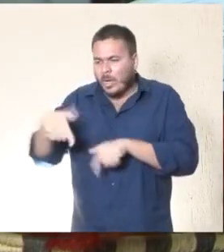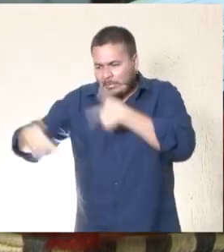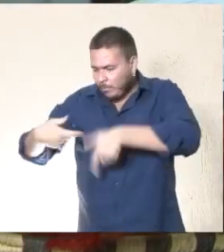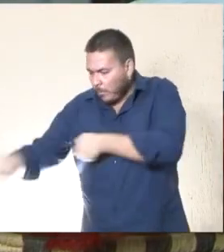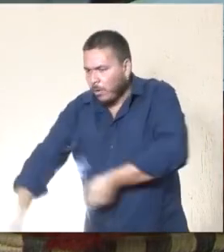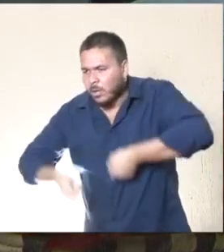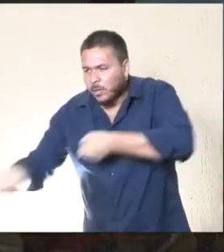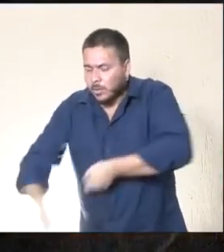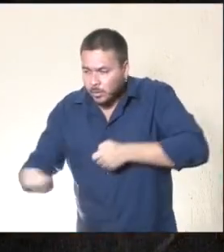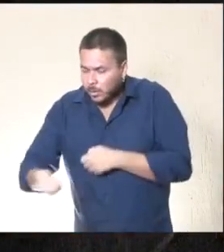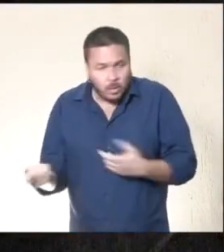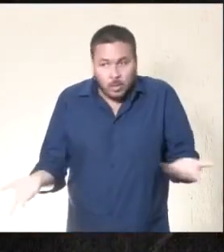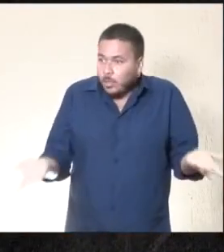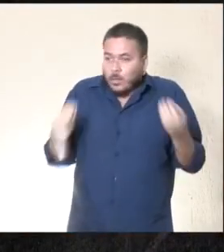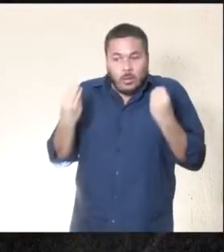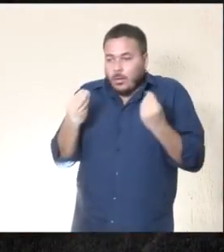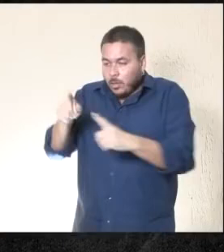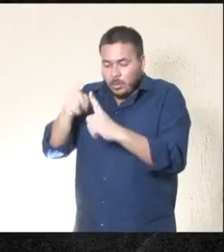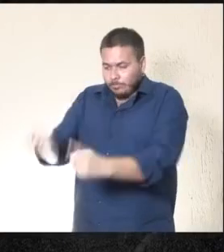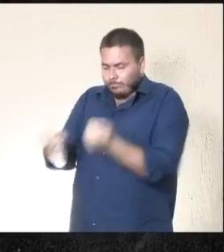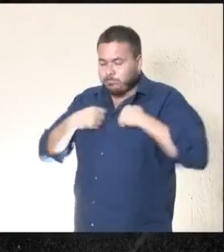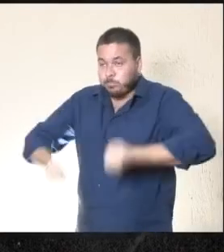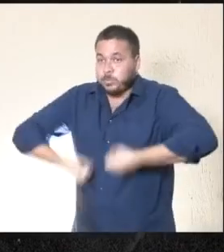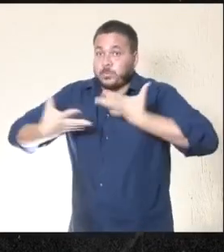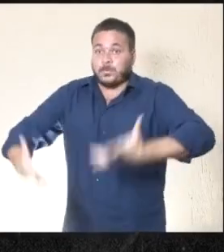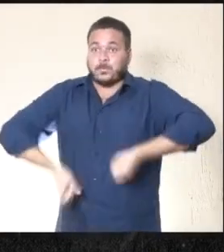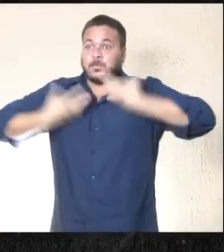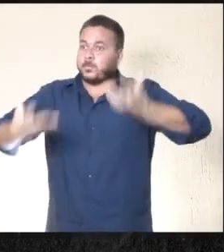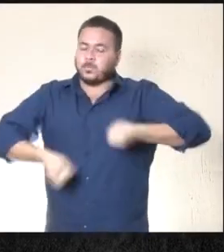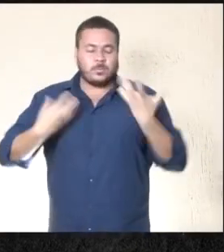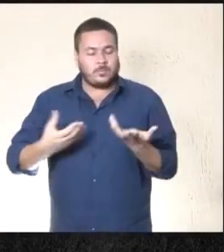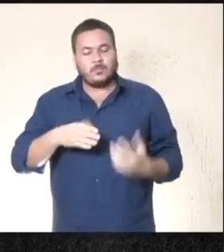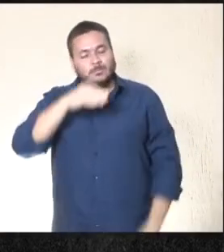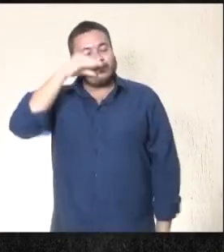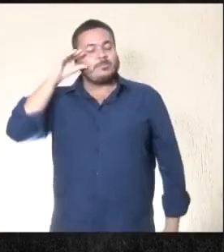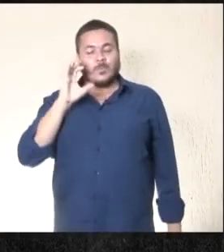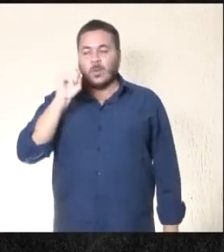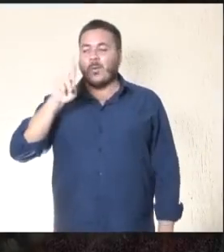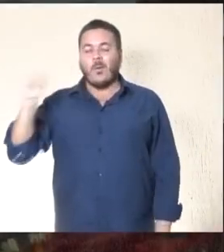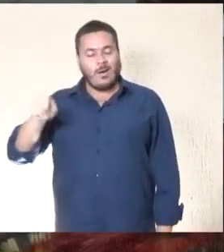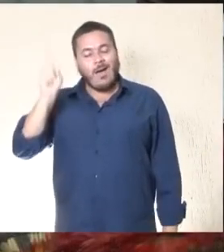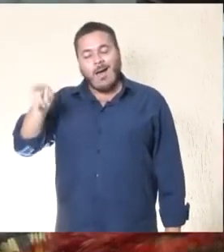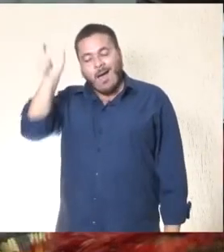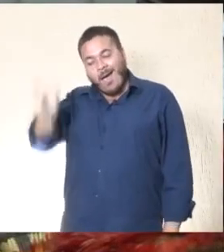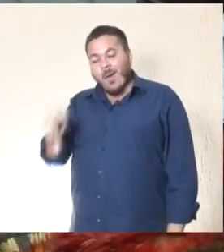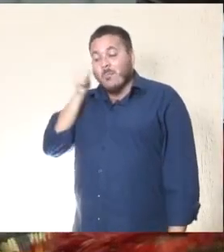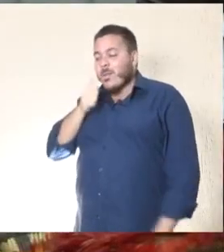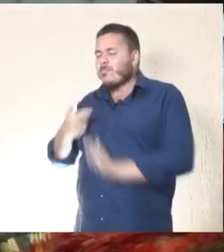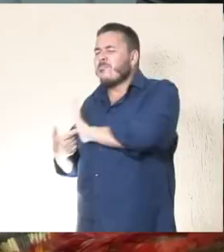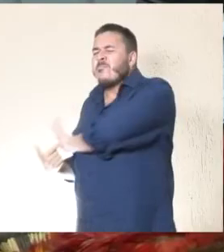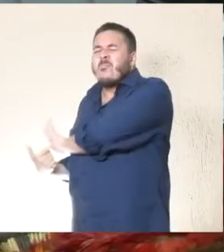entendendo, que trabalhou no cabo da enxada, ela é uma fonte de inspiração, né? Cora, foi a mulher